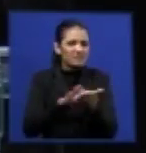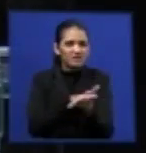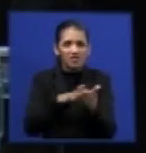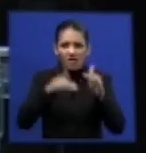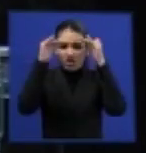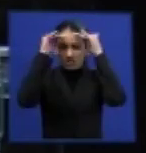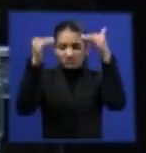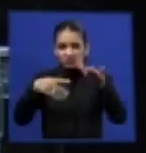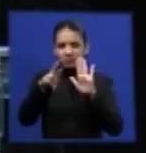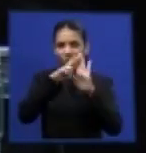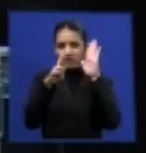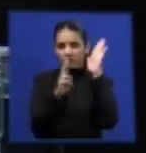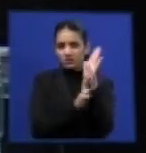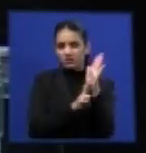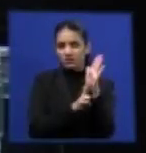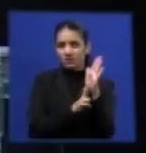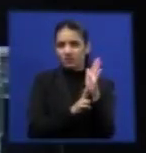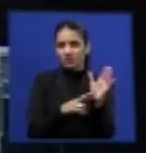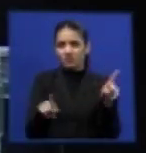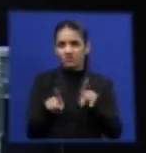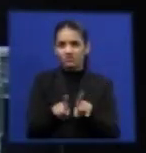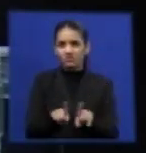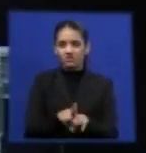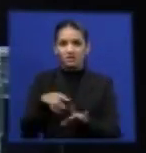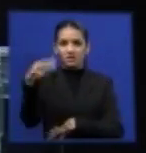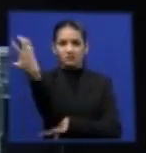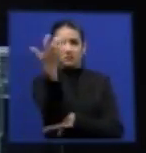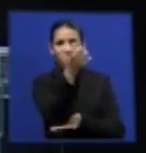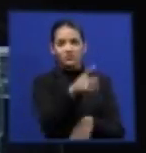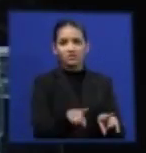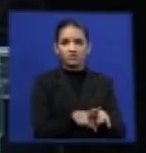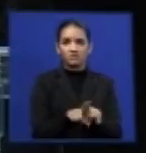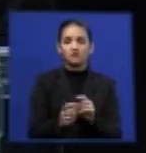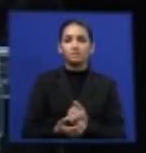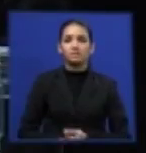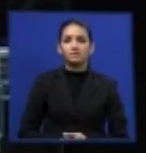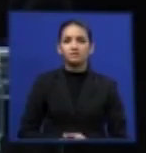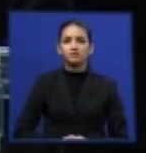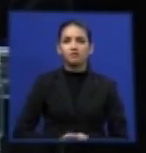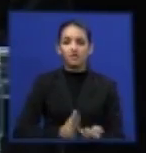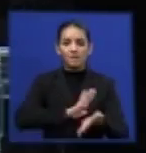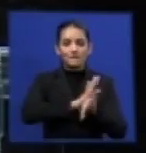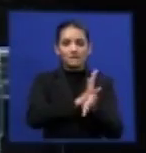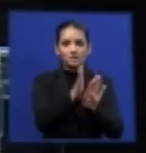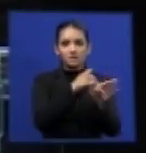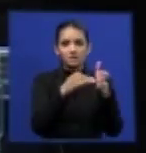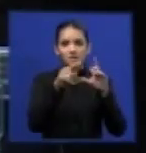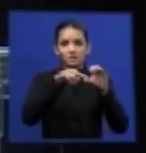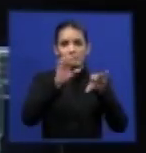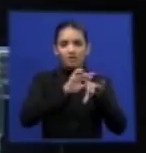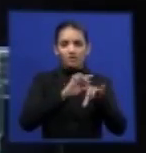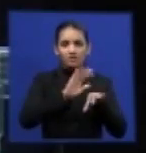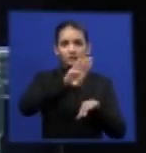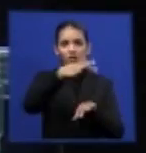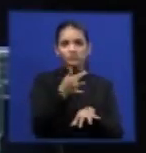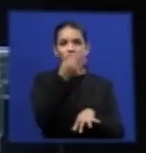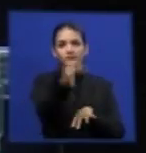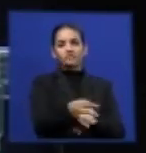de 5 destruídos, obviamente, também de correto, para 4 produzidos. Isto não é uma coisa,